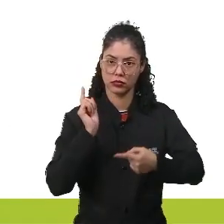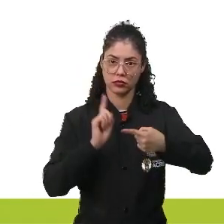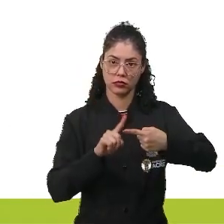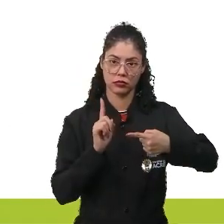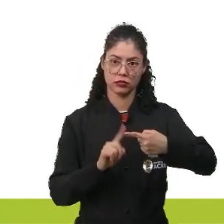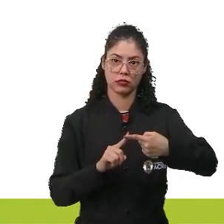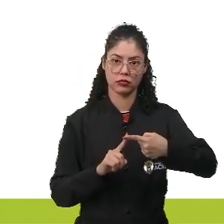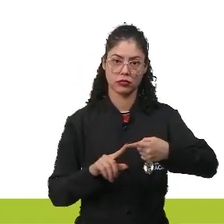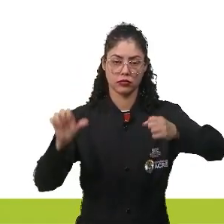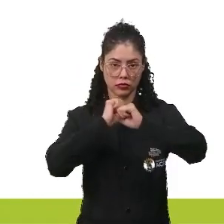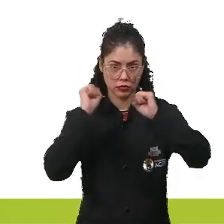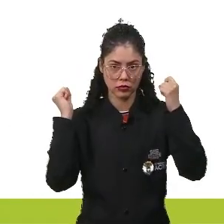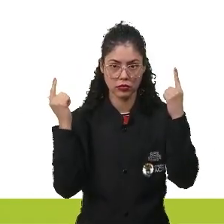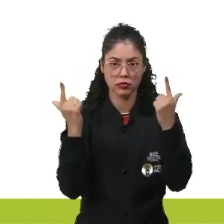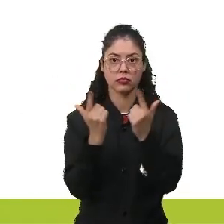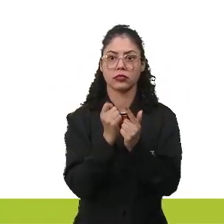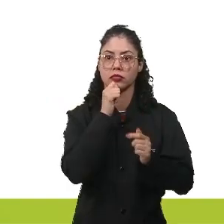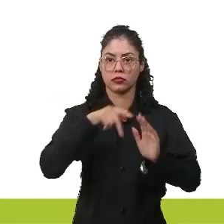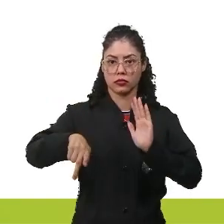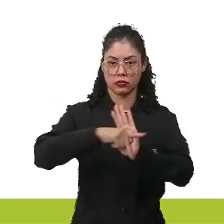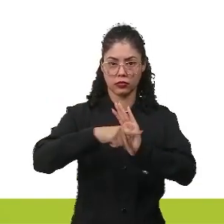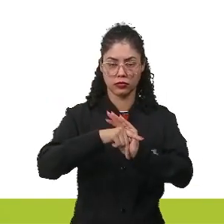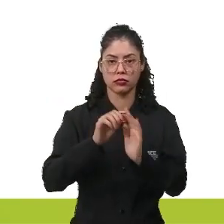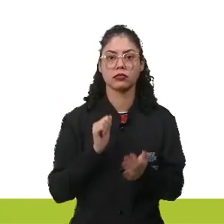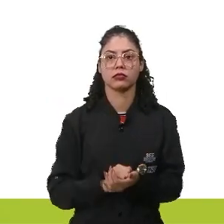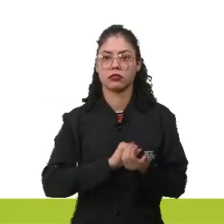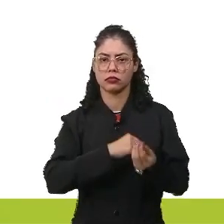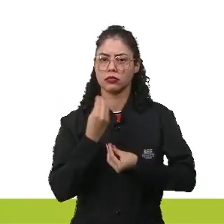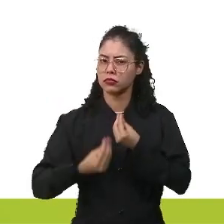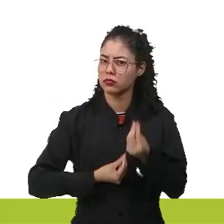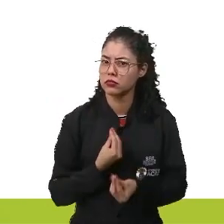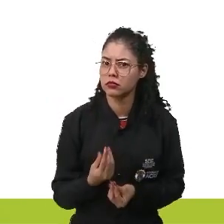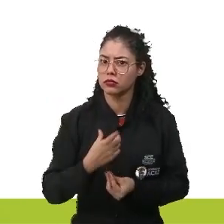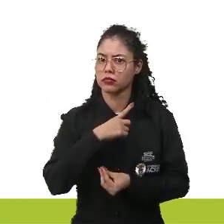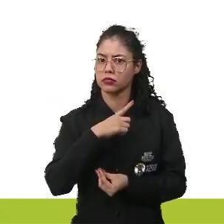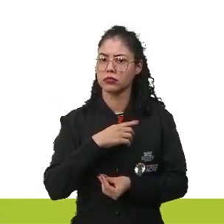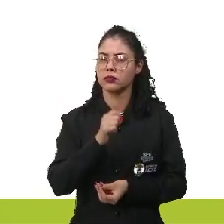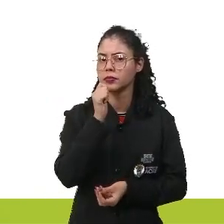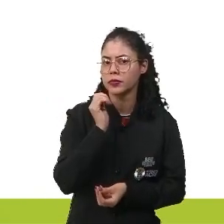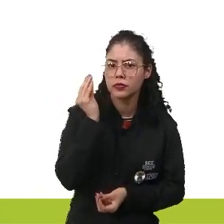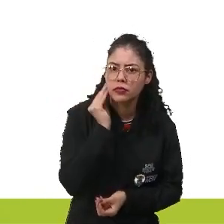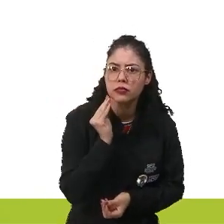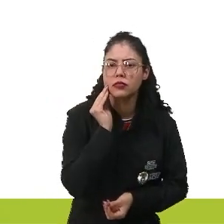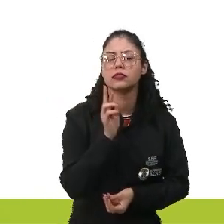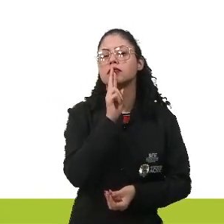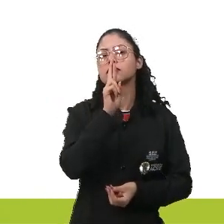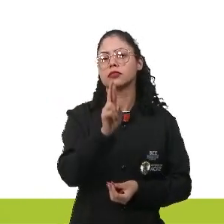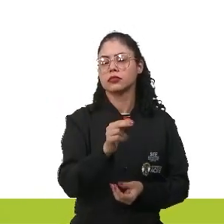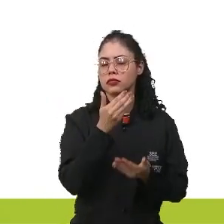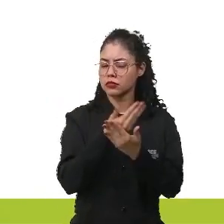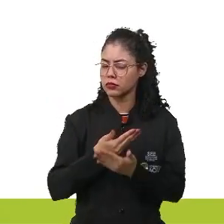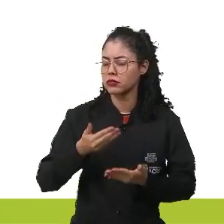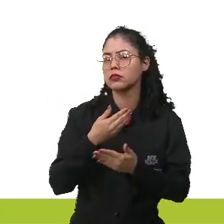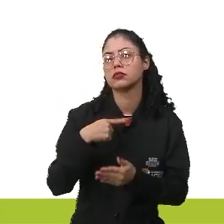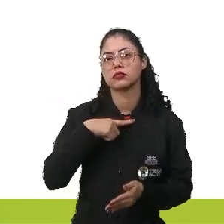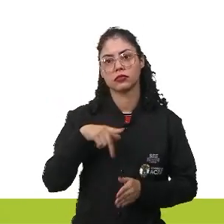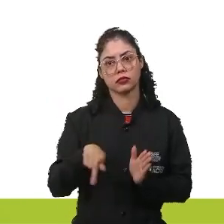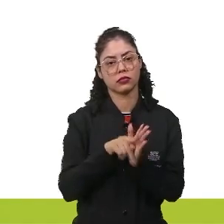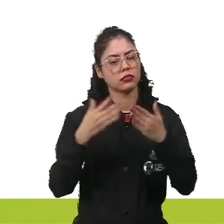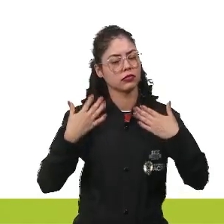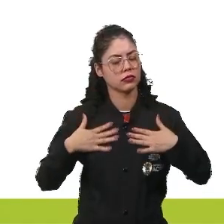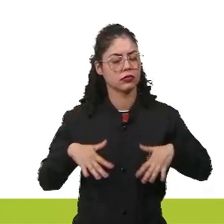a fase da Assembleia Nacional Constituinte. É mais ou menos a fase em que se tenta resolver a situação, contornar a situação de forma mais